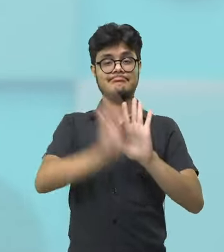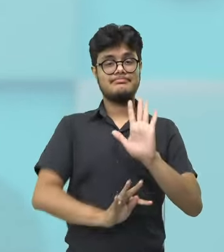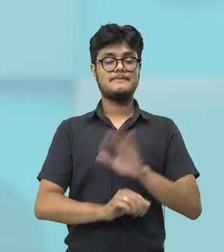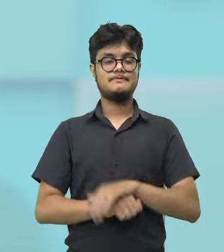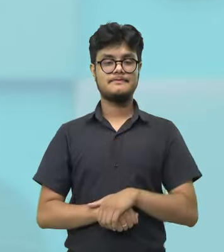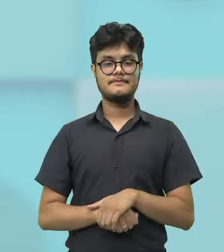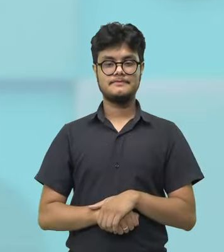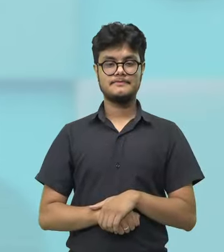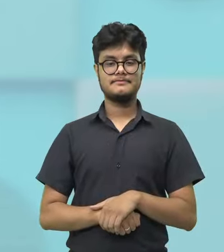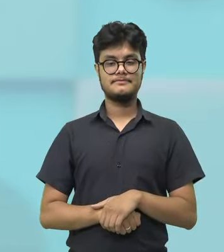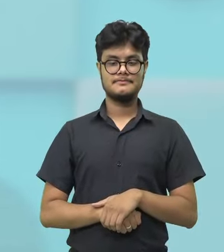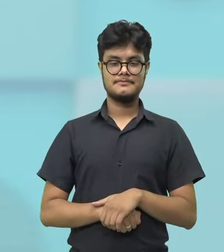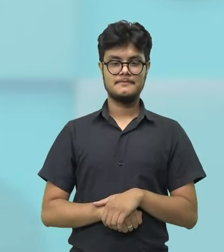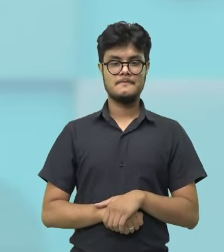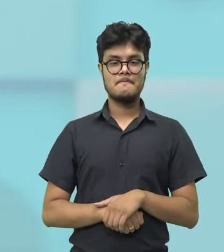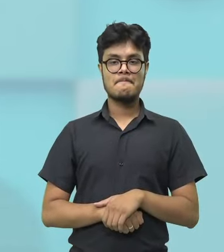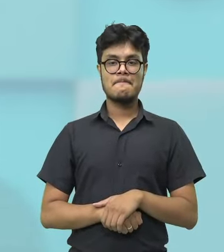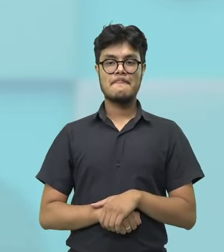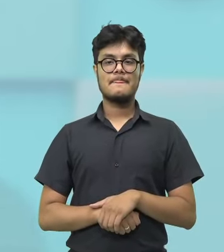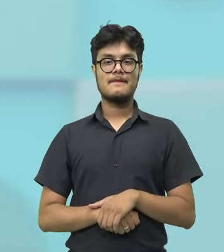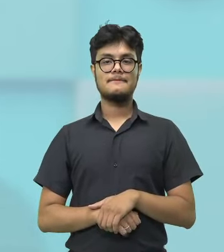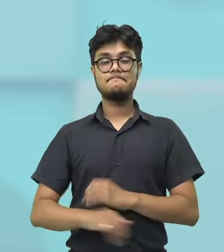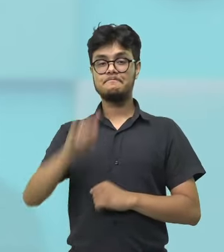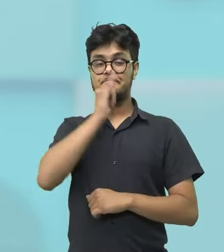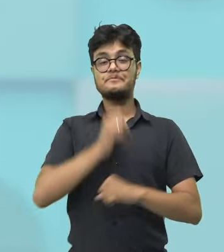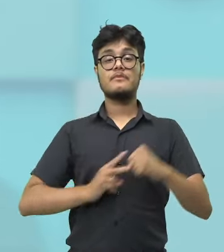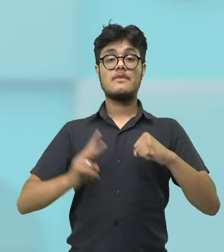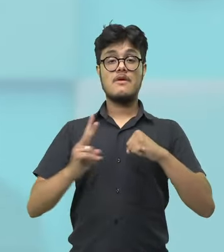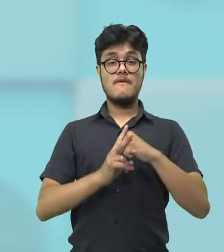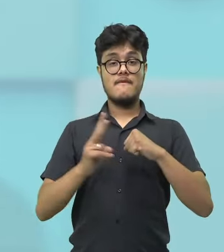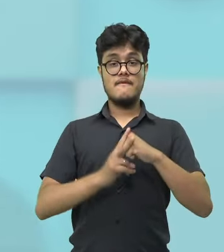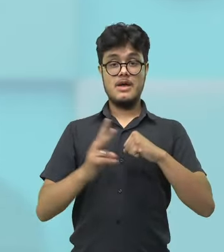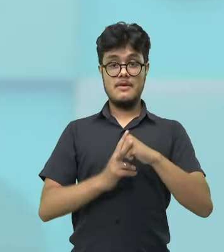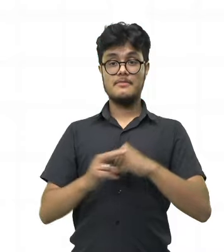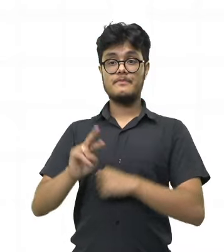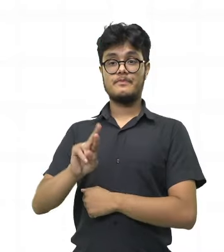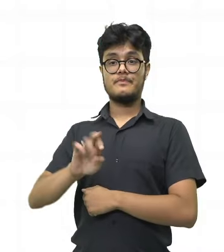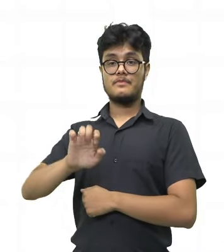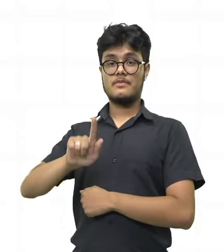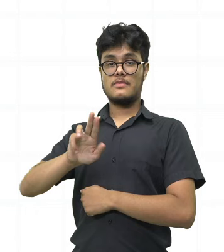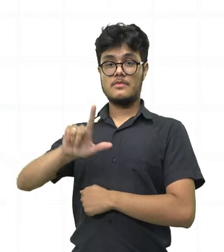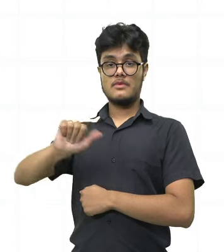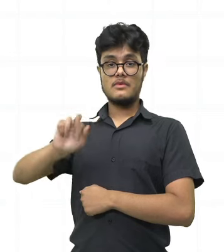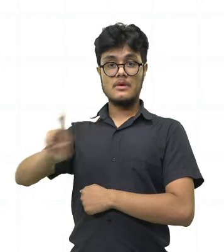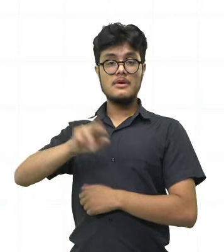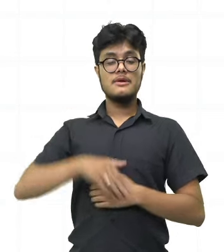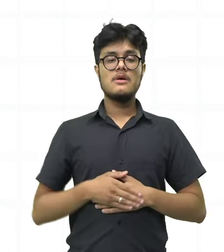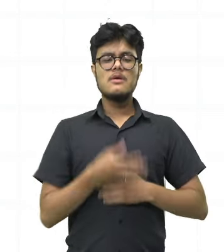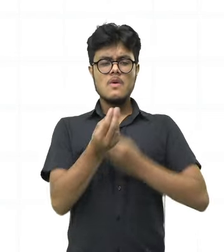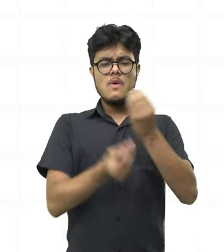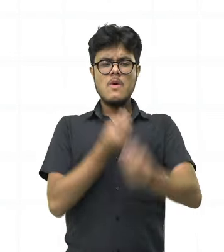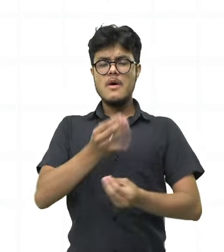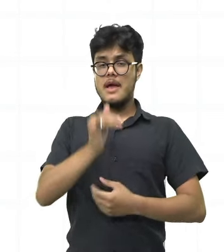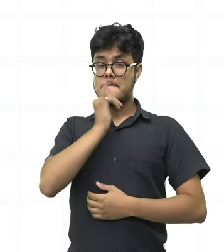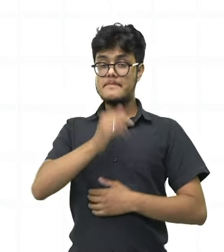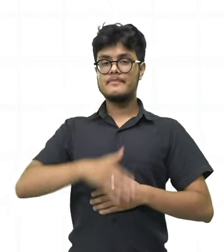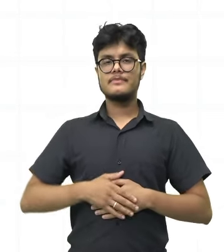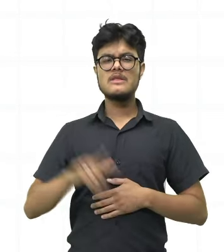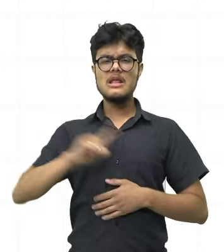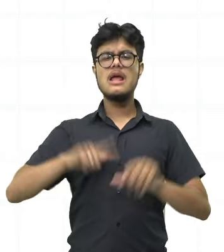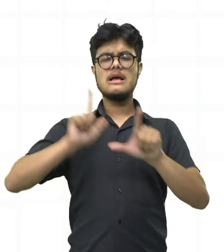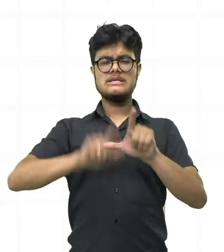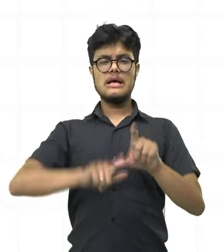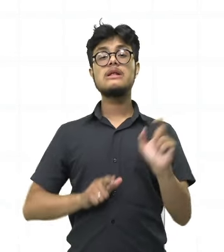Certo? Vamos verificar lá o verbo regular. Olha só. Veja, eu estava falando para vocês sobre as